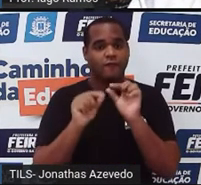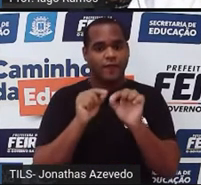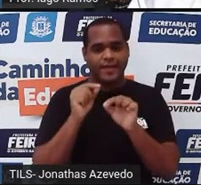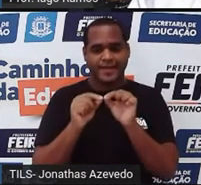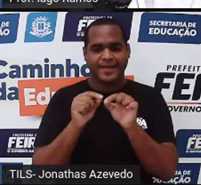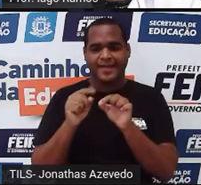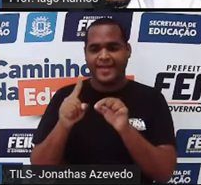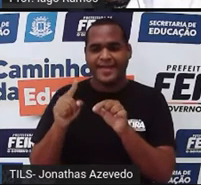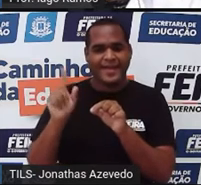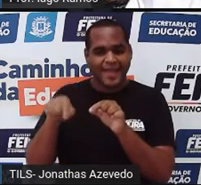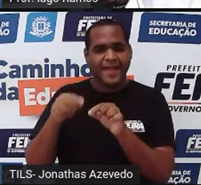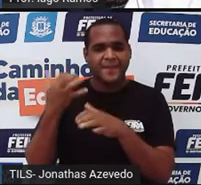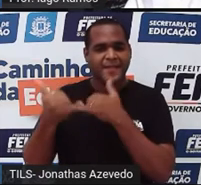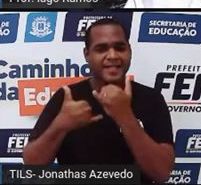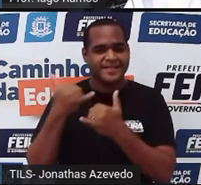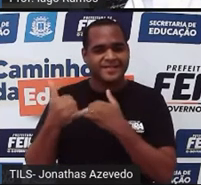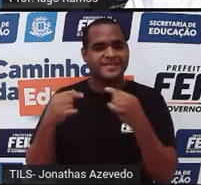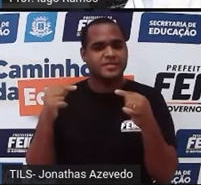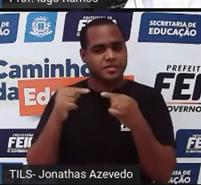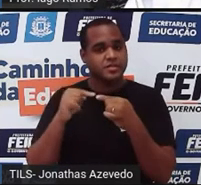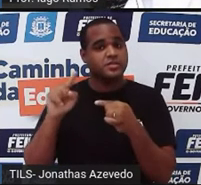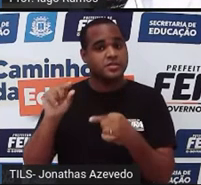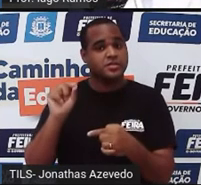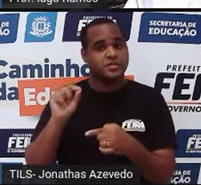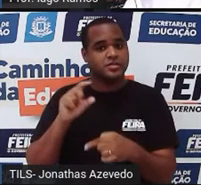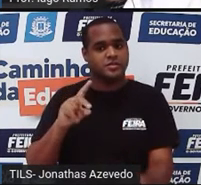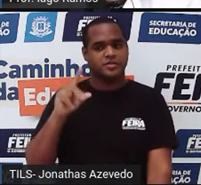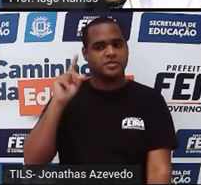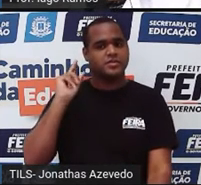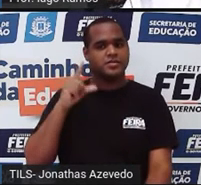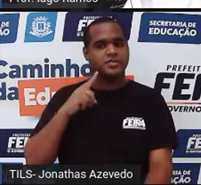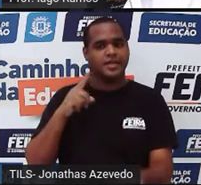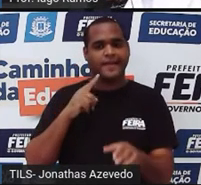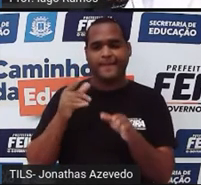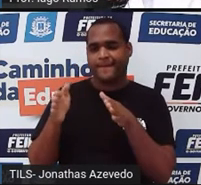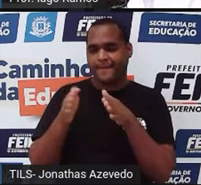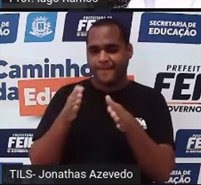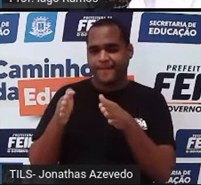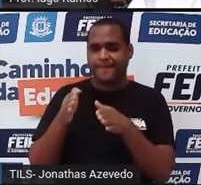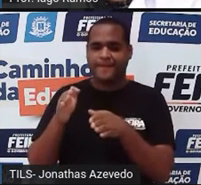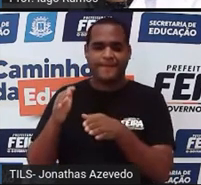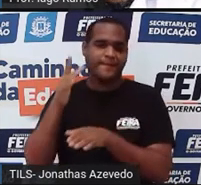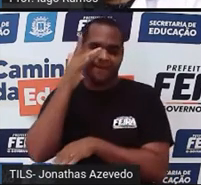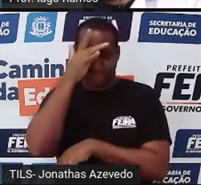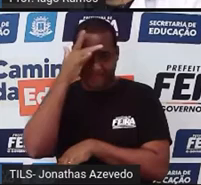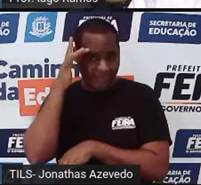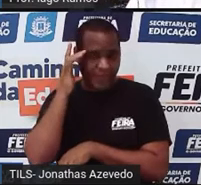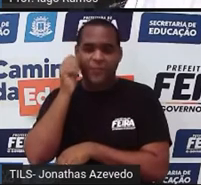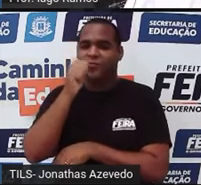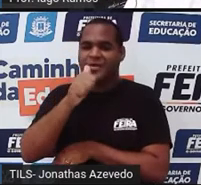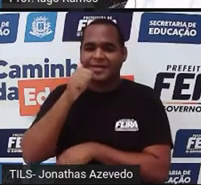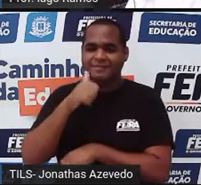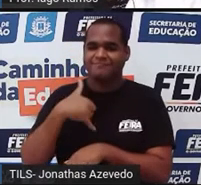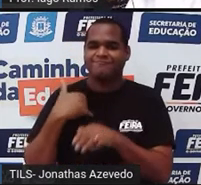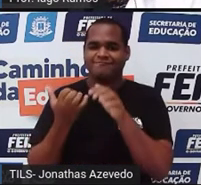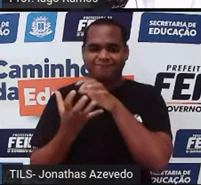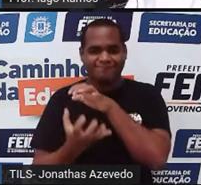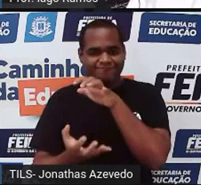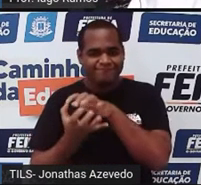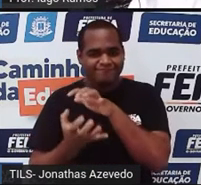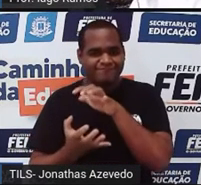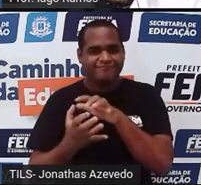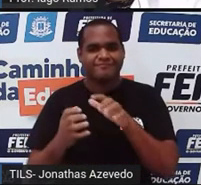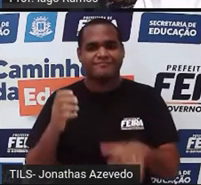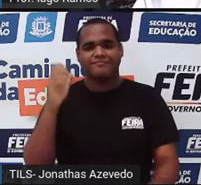jogo ser praticado à época em que foi criado por senhoras idosas que tinham